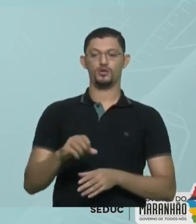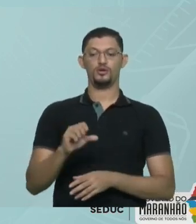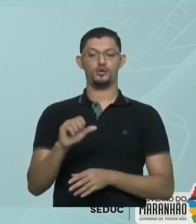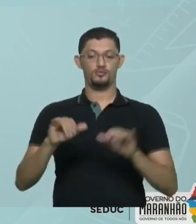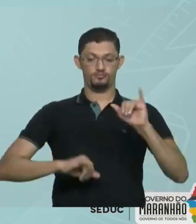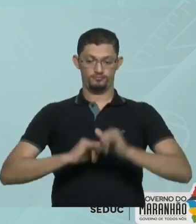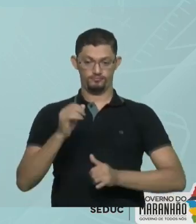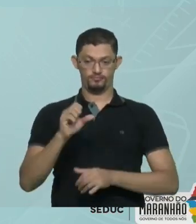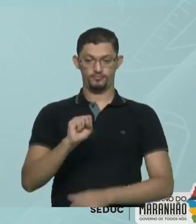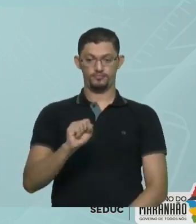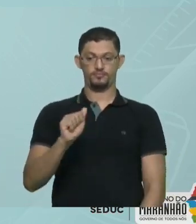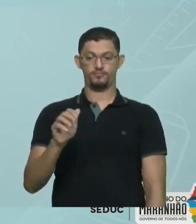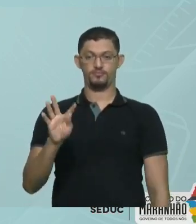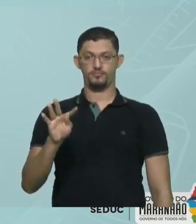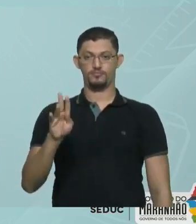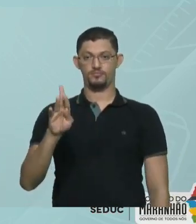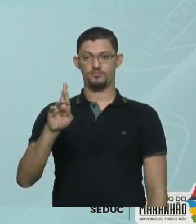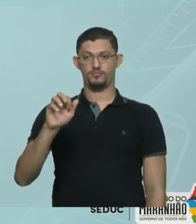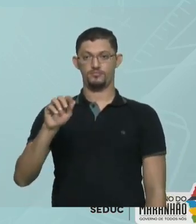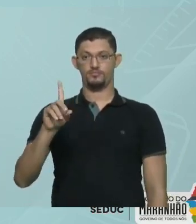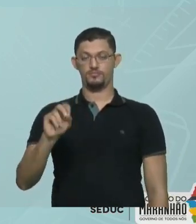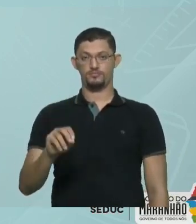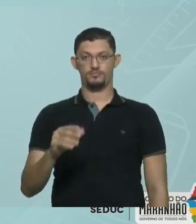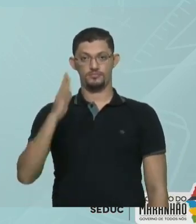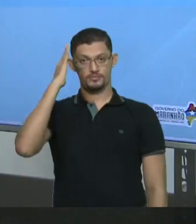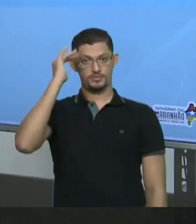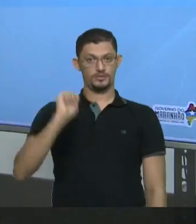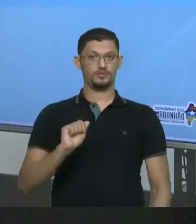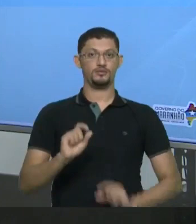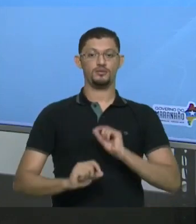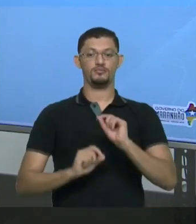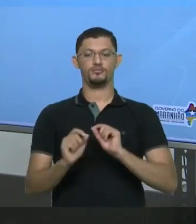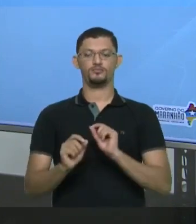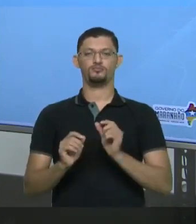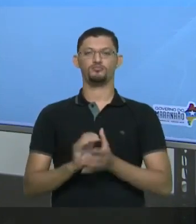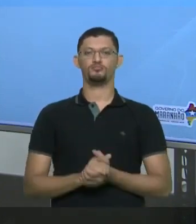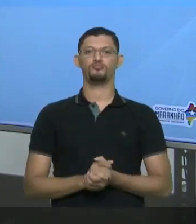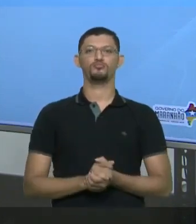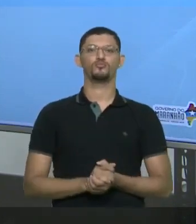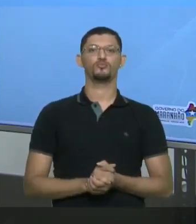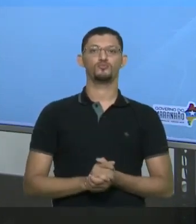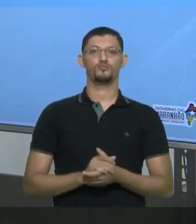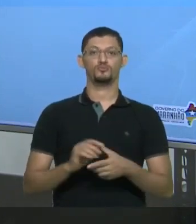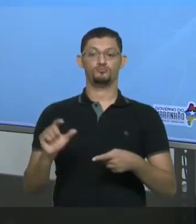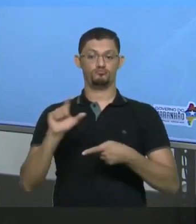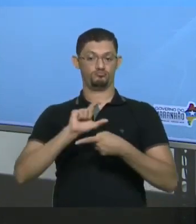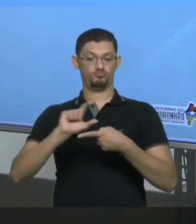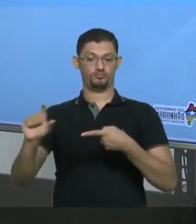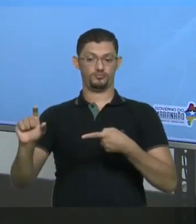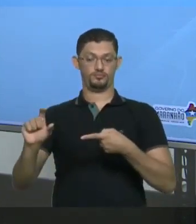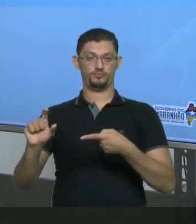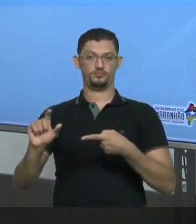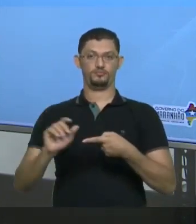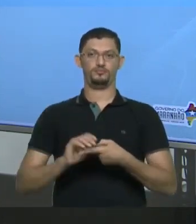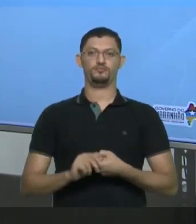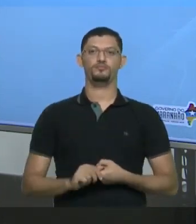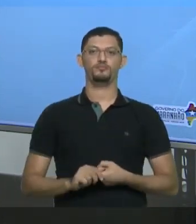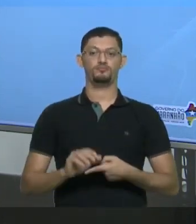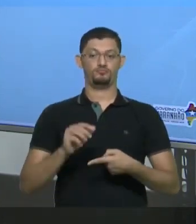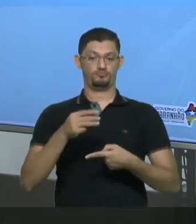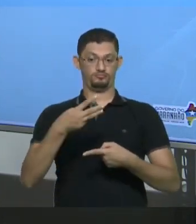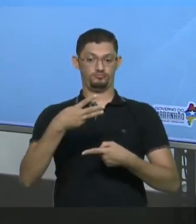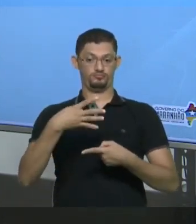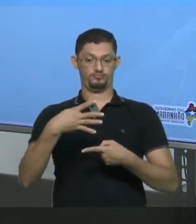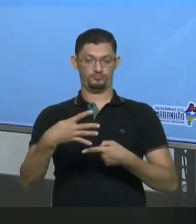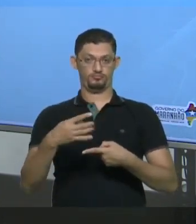Então a pergunta é bem simples Sabendo que o coeficiente De solubilidade de um sal Genérico que ele está me dizendo aqui É de